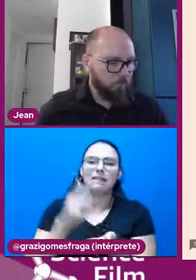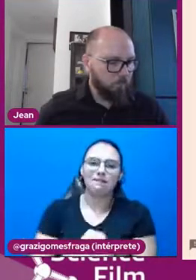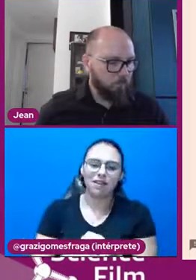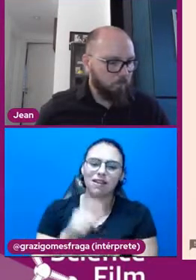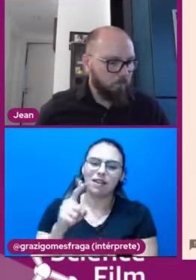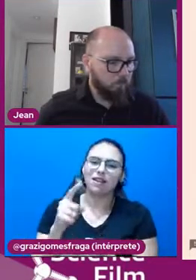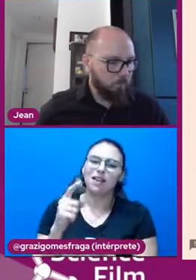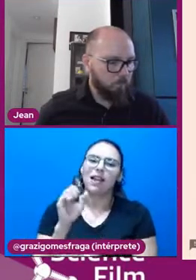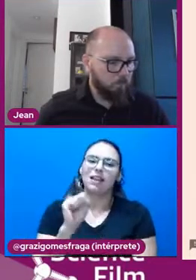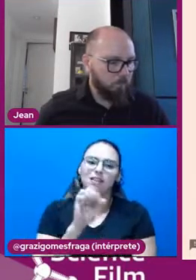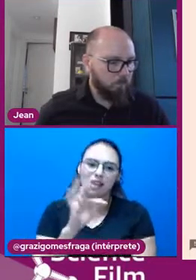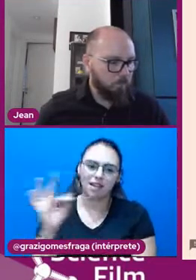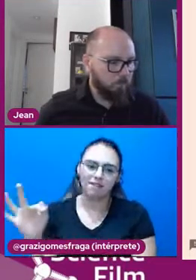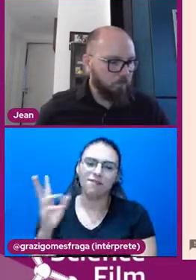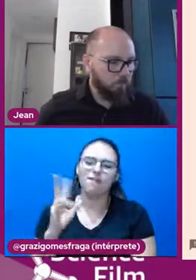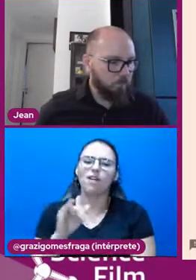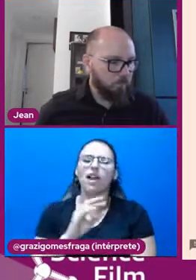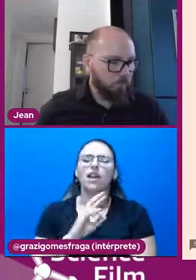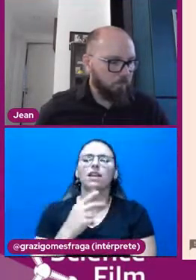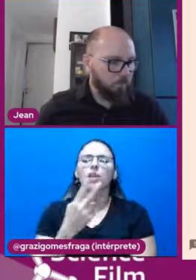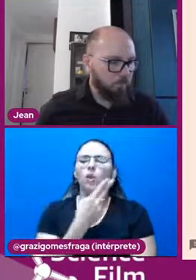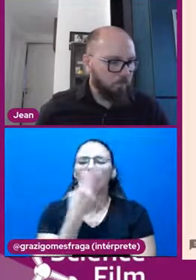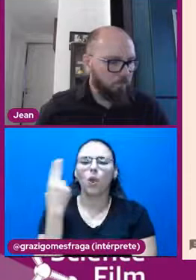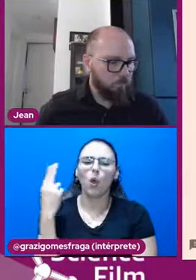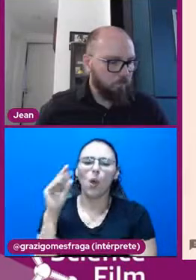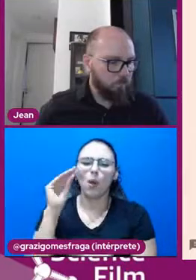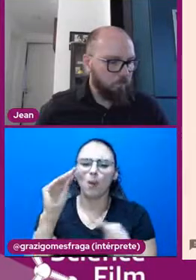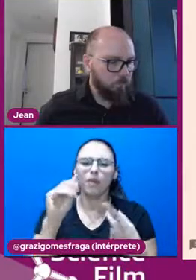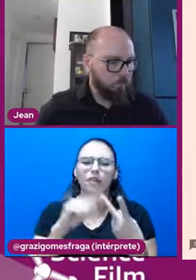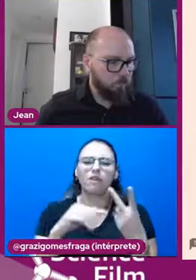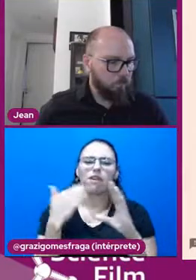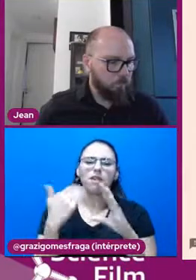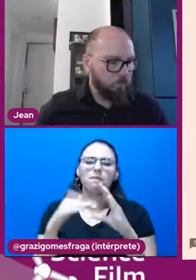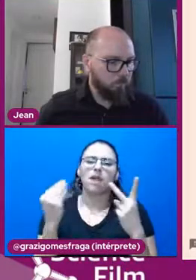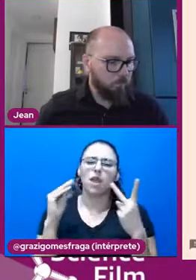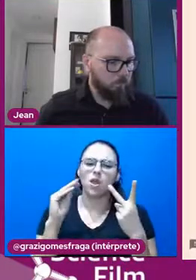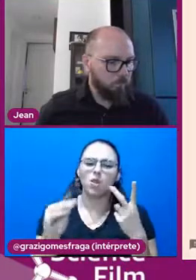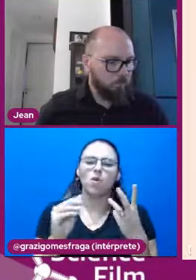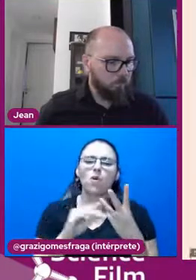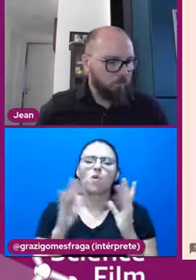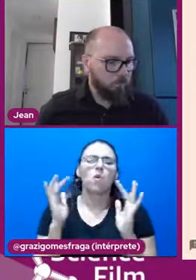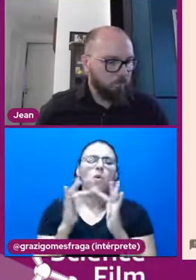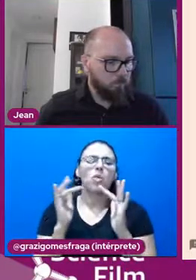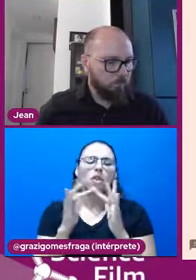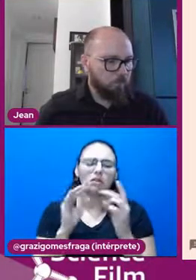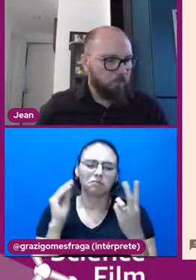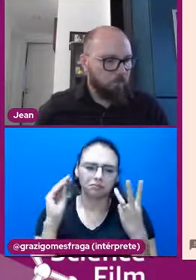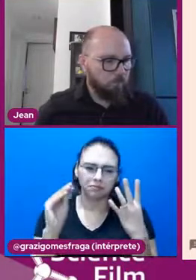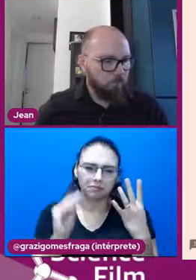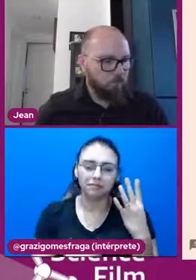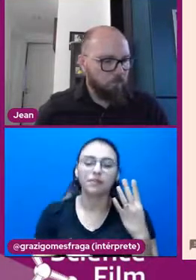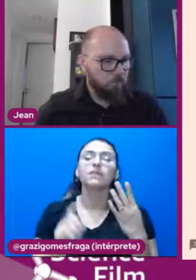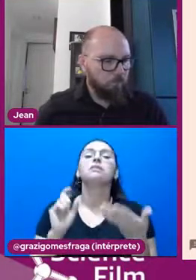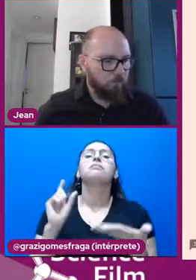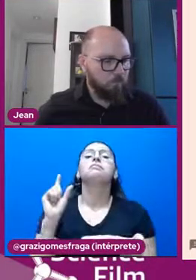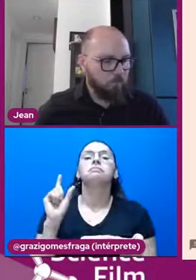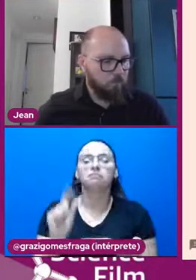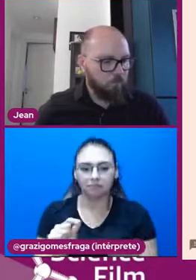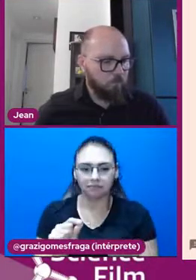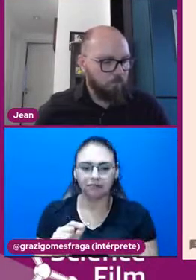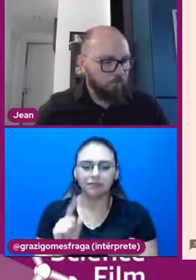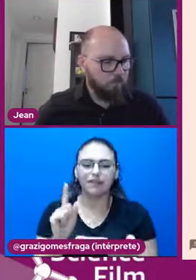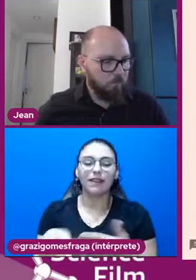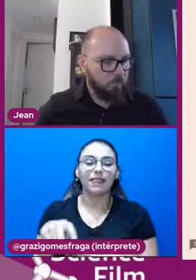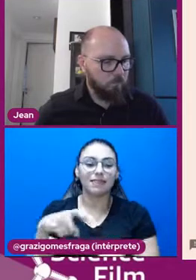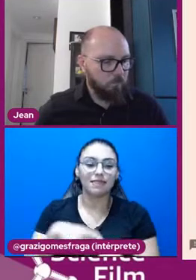E aí que você vai colocar seu nome, seu e-mail, seus contatos. E quando você enviar, você automaticamente vai receber